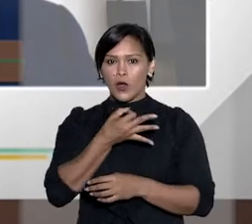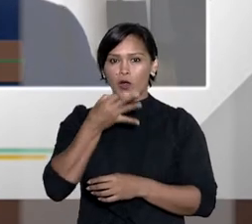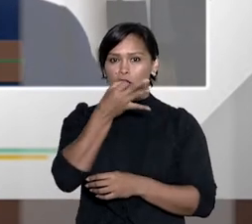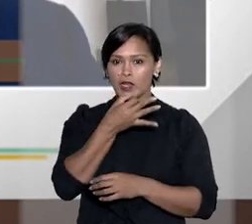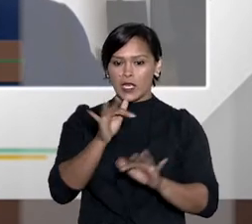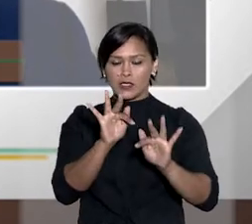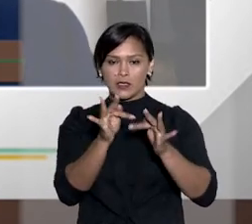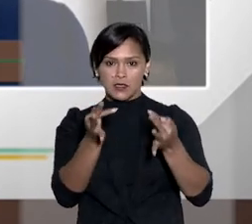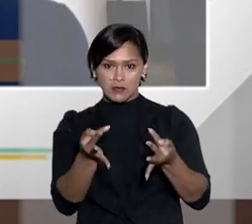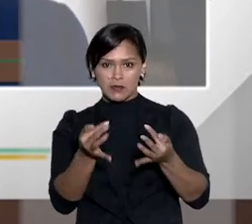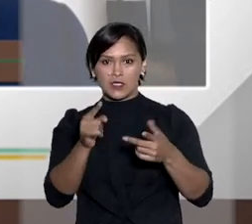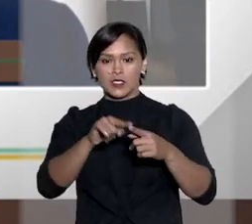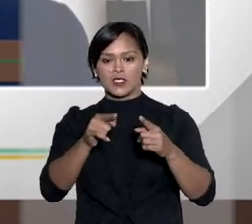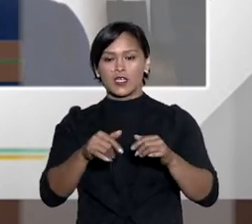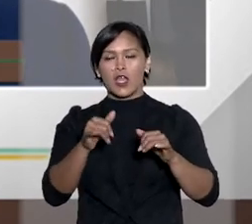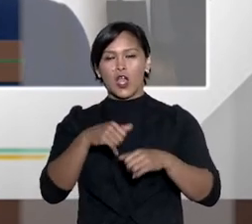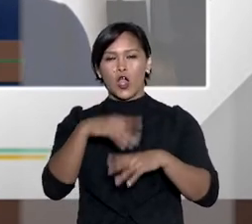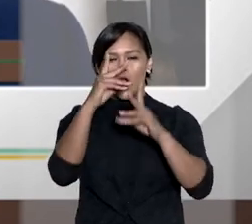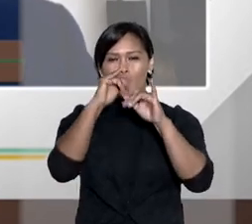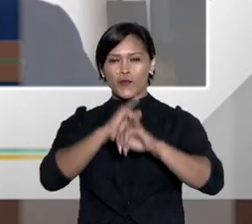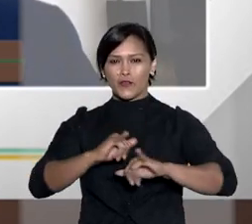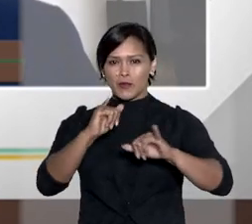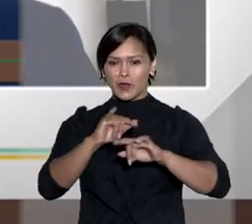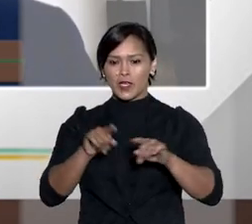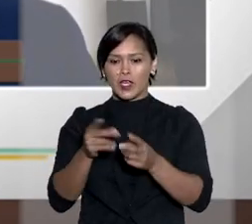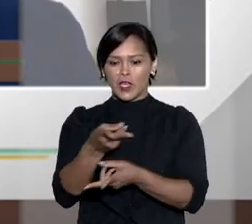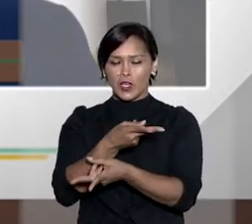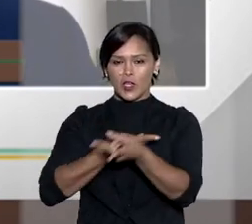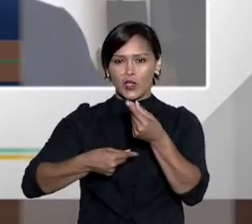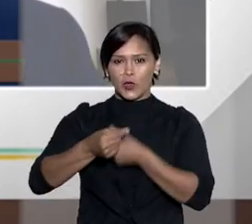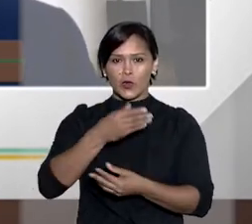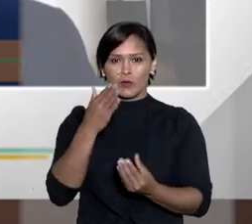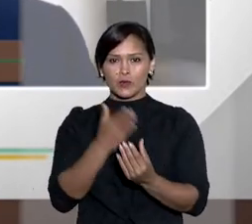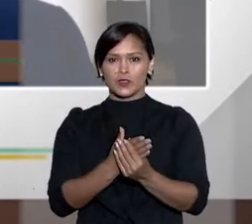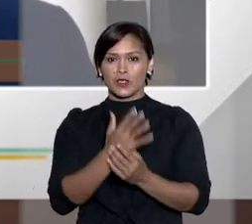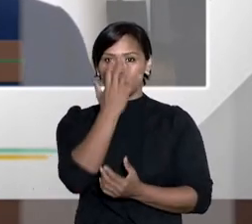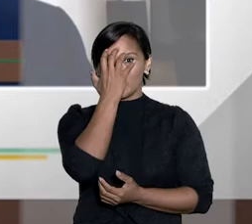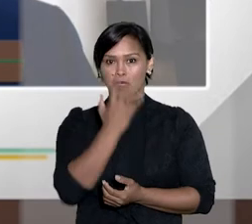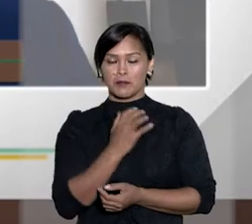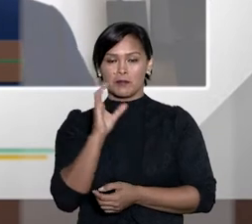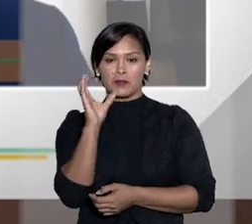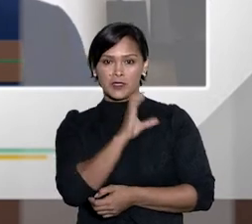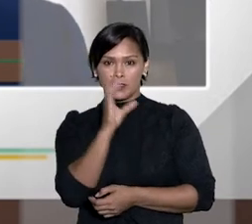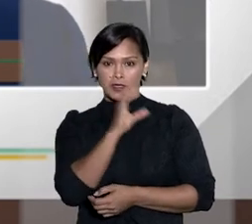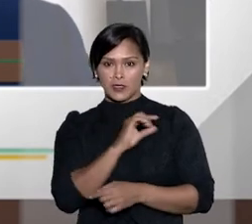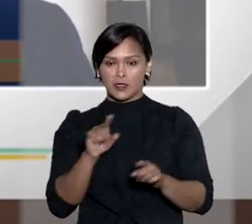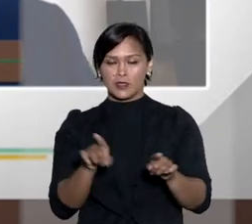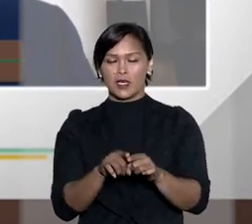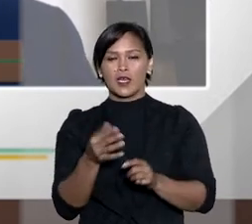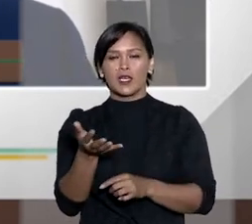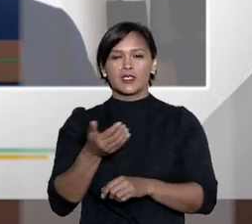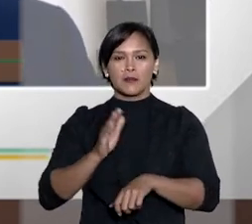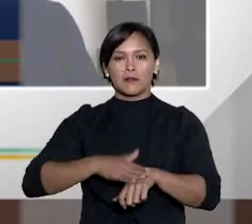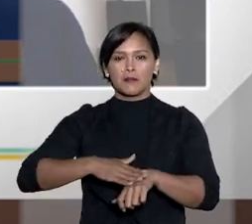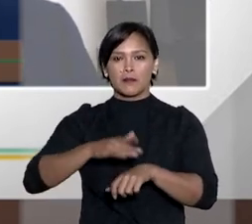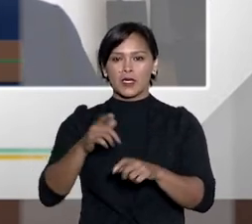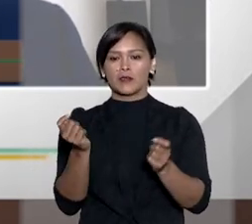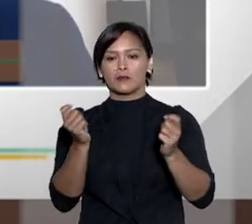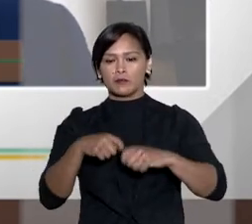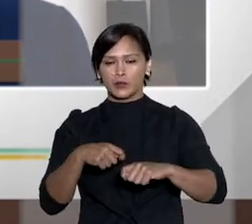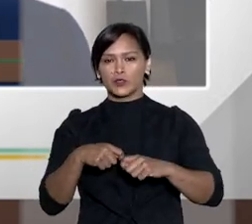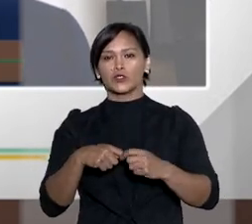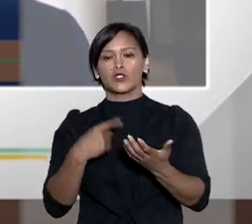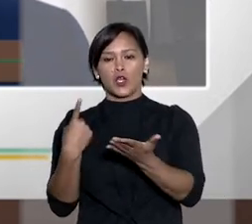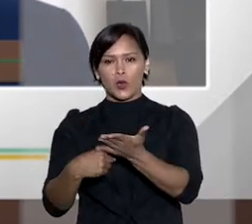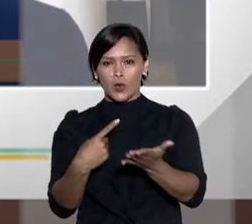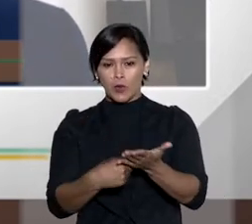informalidade, economia processual e celeridade, buscando sempre que possível a conciliação e a transação entre as partes.